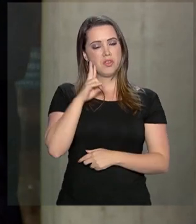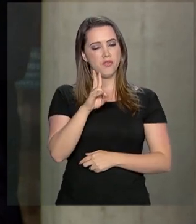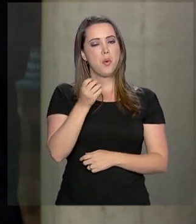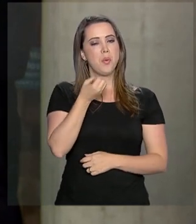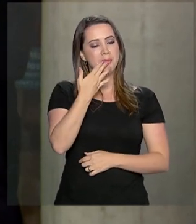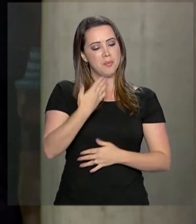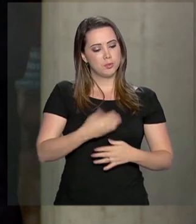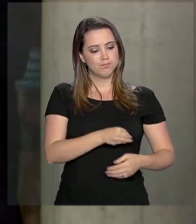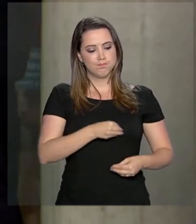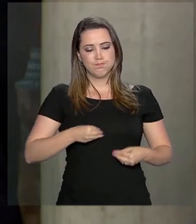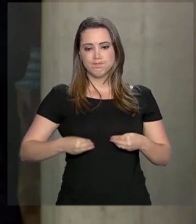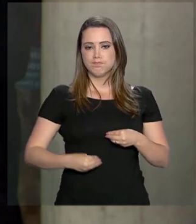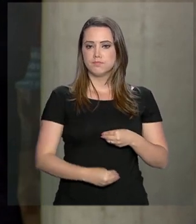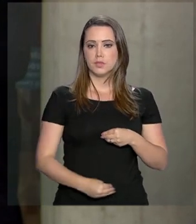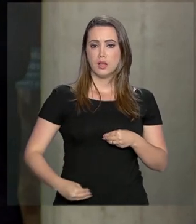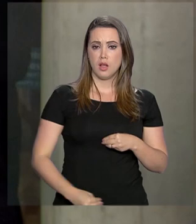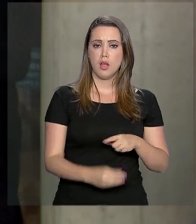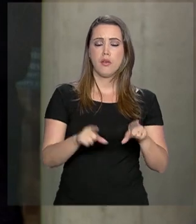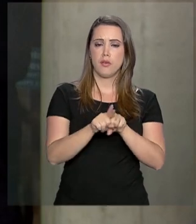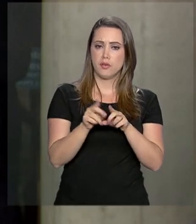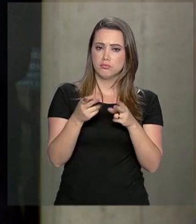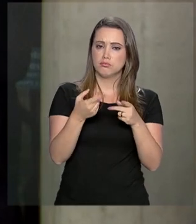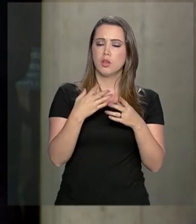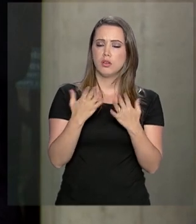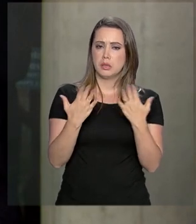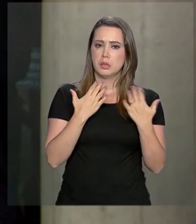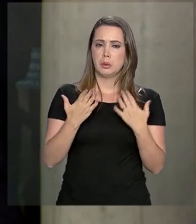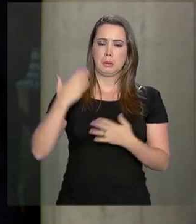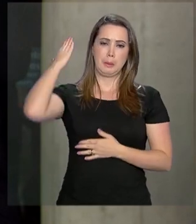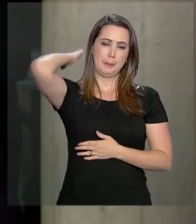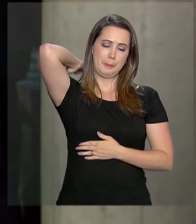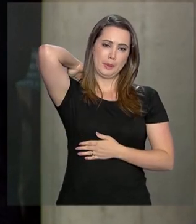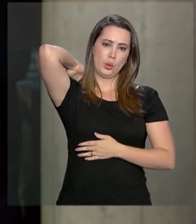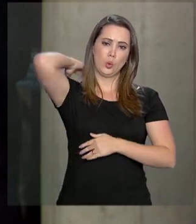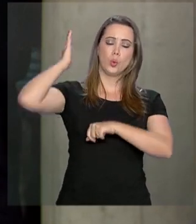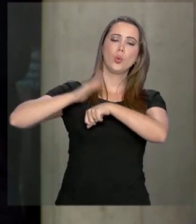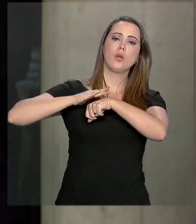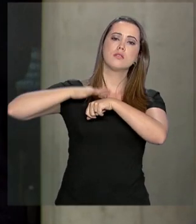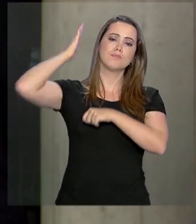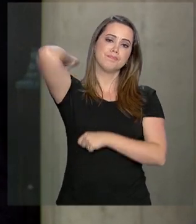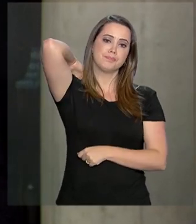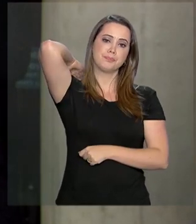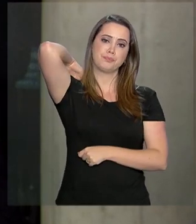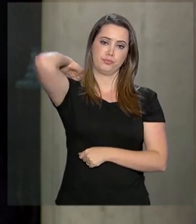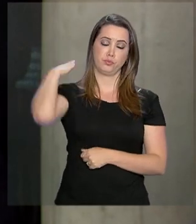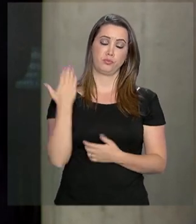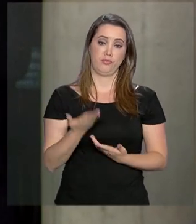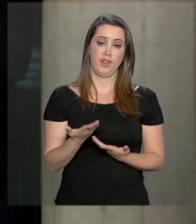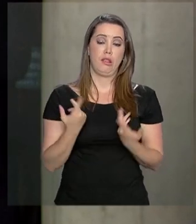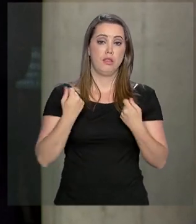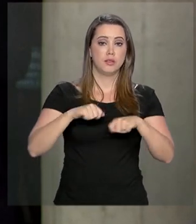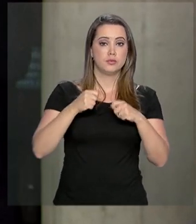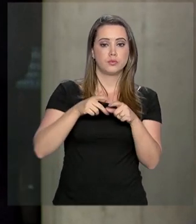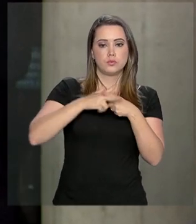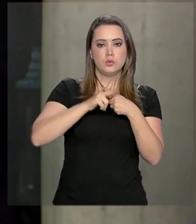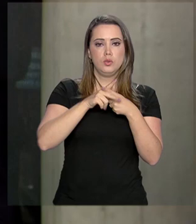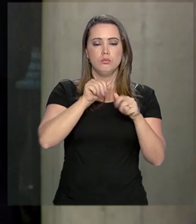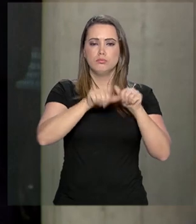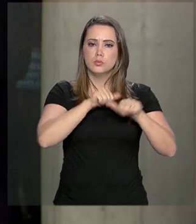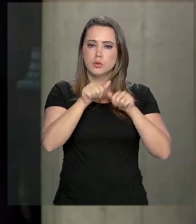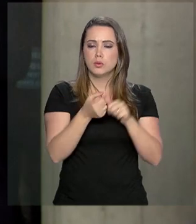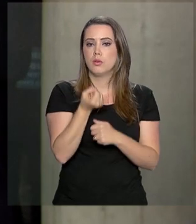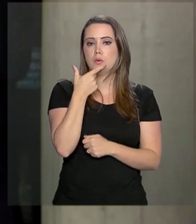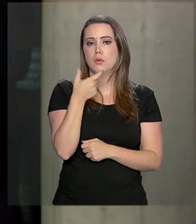evolução do quadro intestinal e imagem compatível com pneumonia. Em virtude disso, os médicos realizaram um ajuste no tratamento de